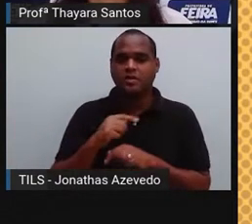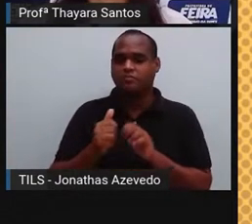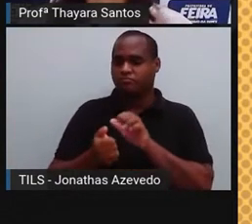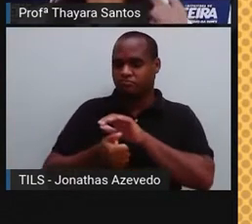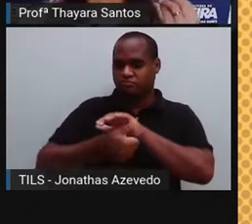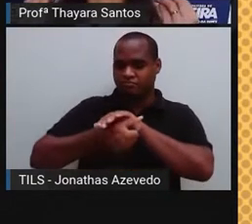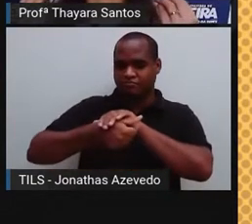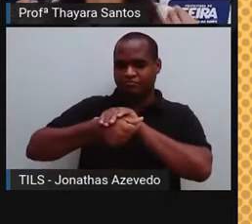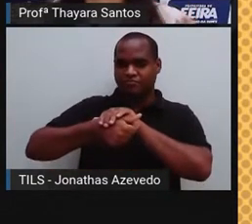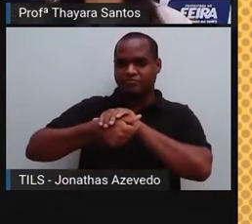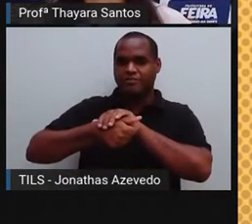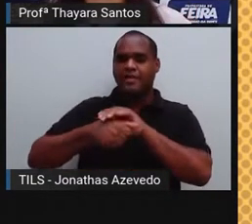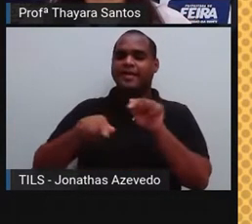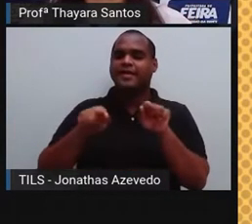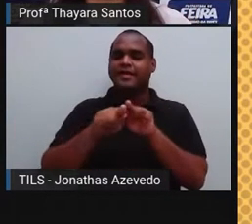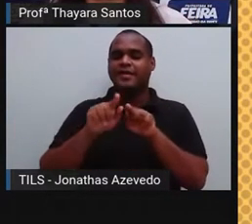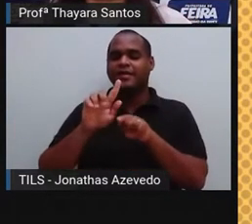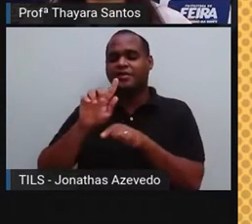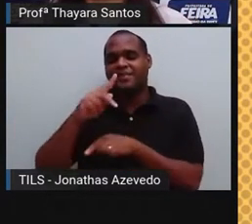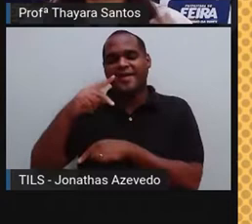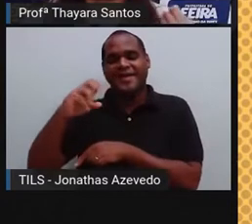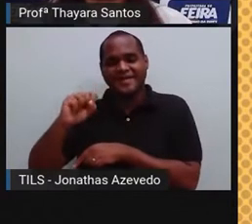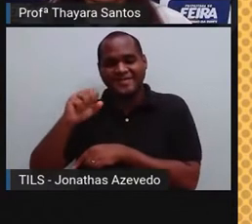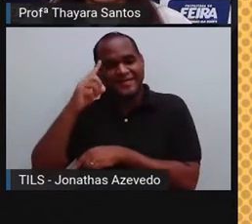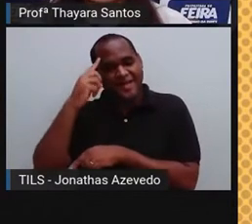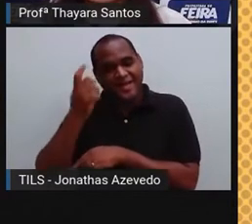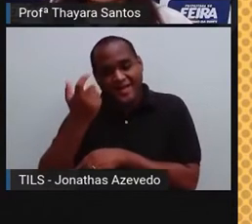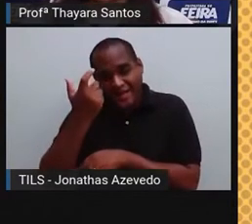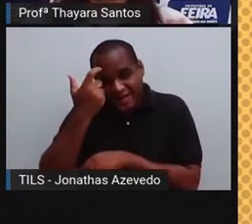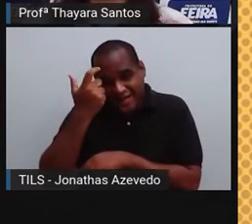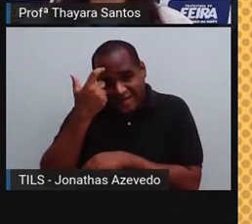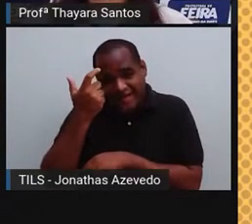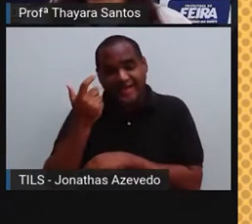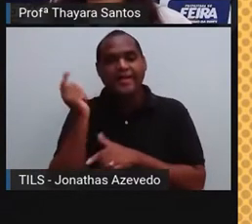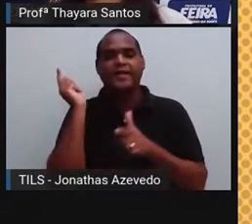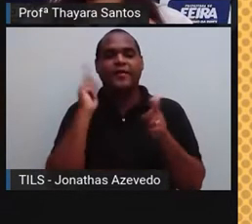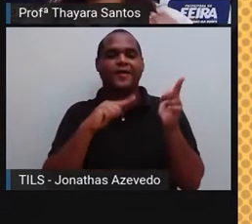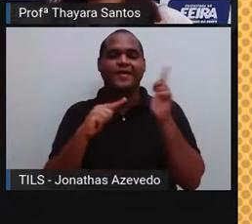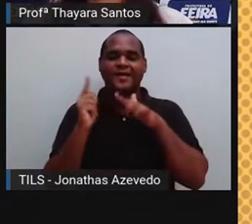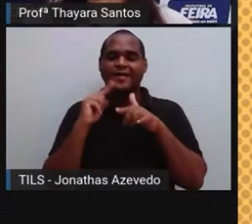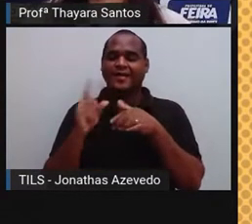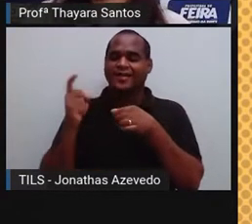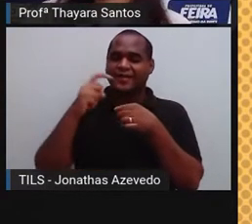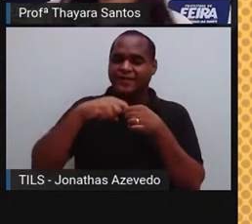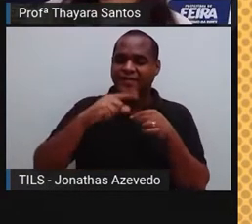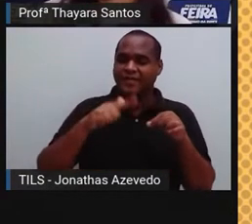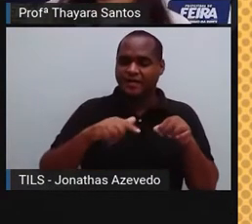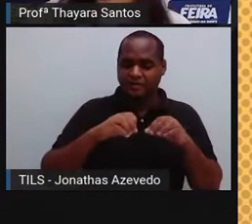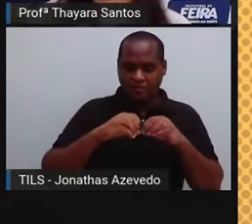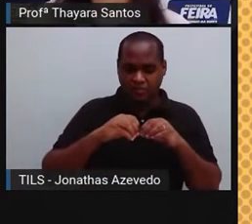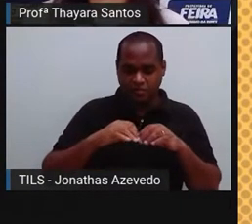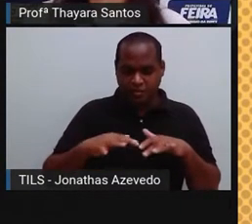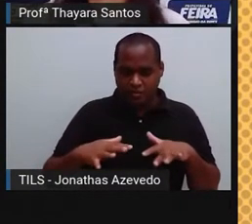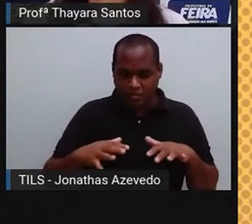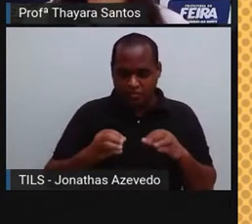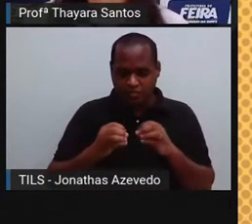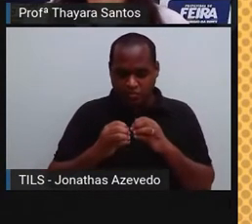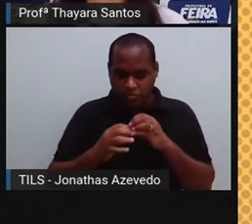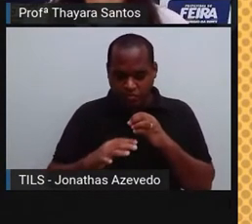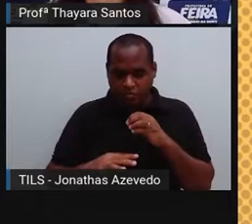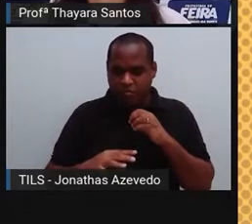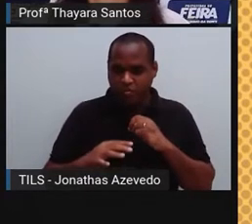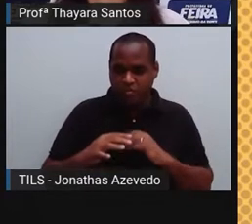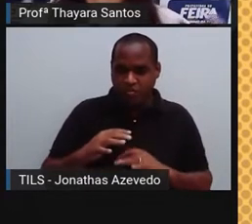elas têm como se fosse um GPS na cabeça delas. Elas conseguem voltar para ter os filhotes dela, colocar os ovos dela sempre